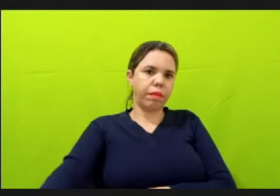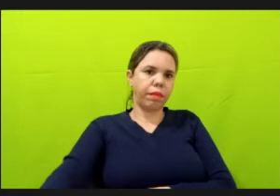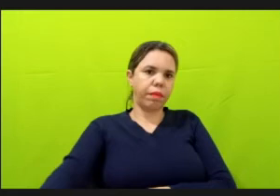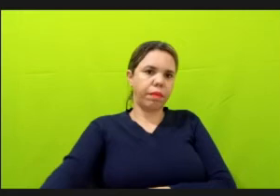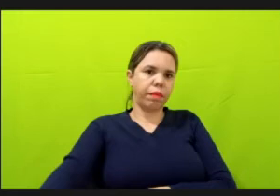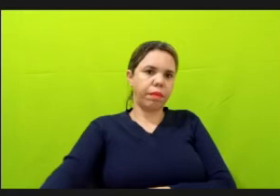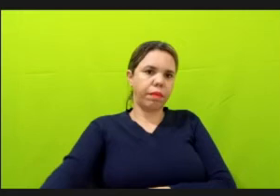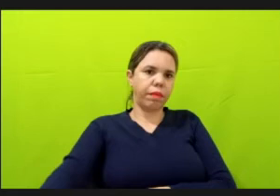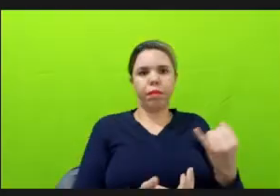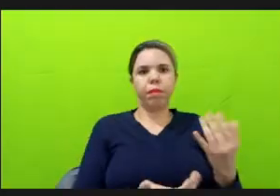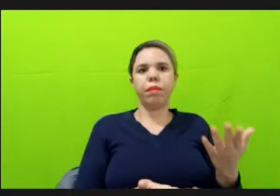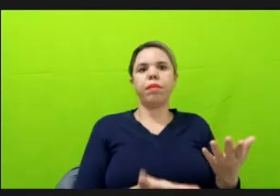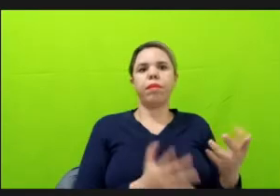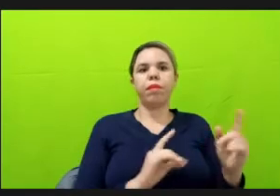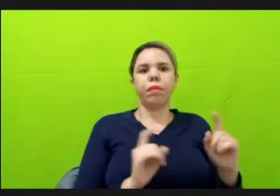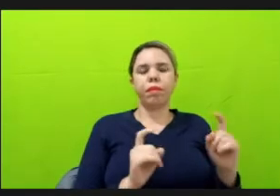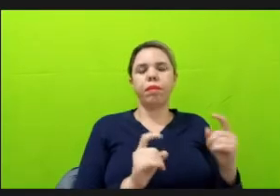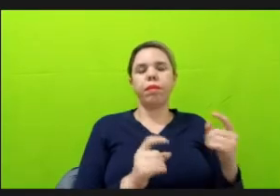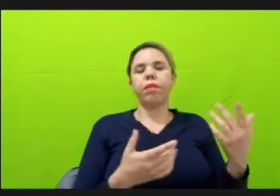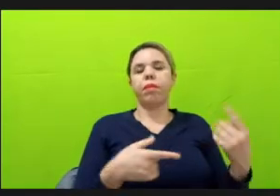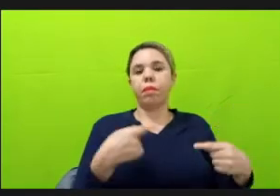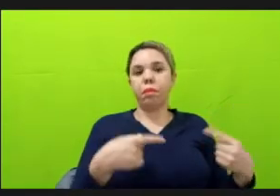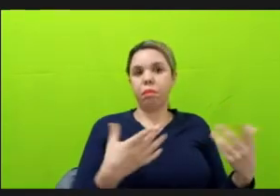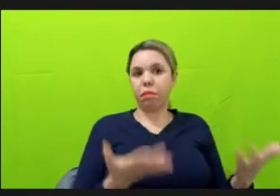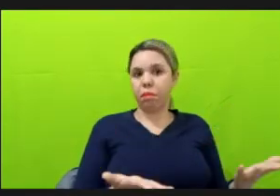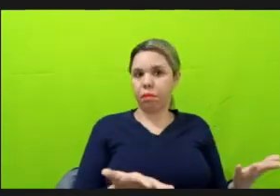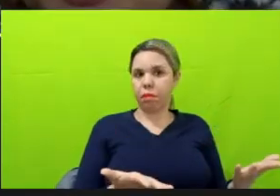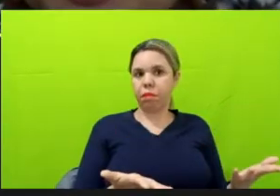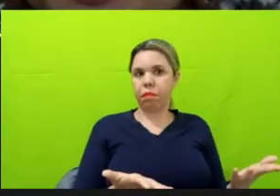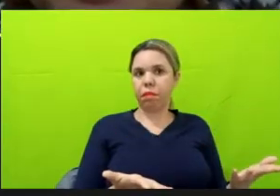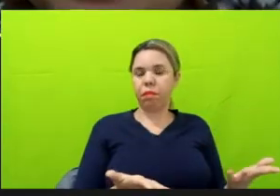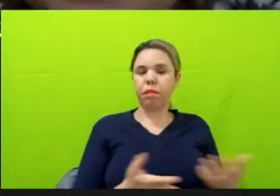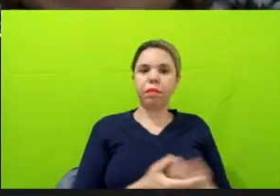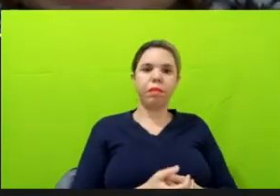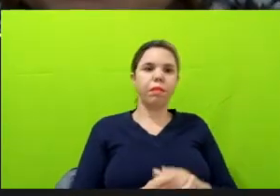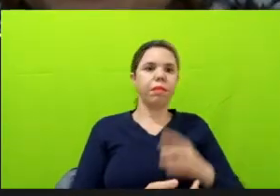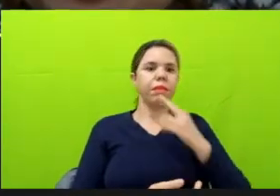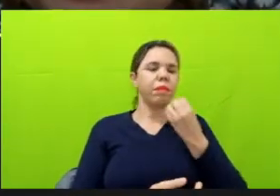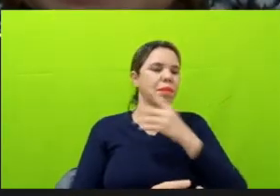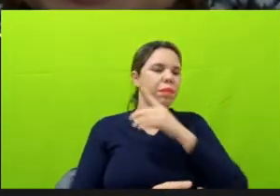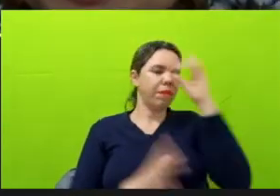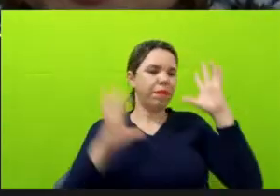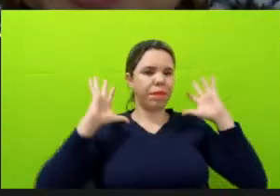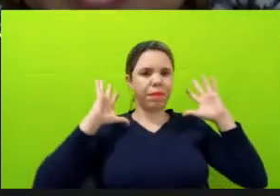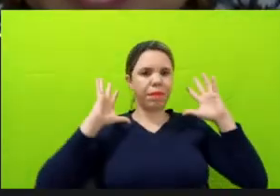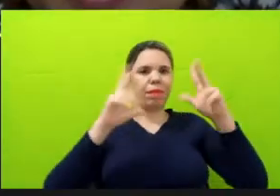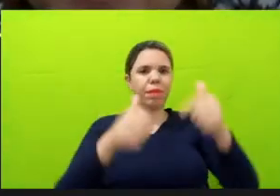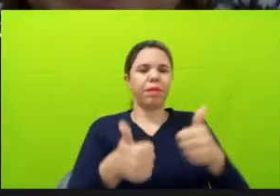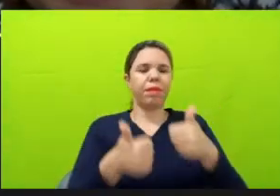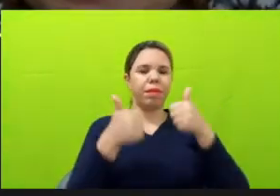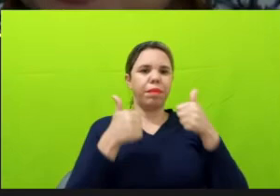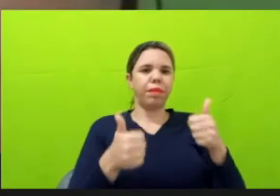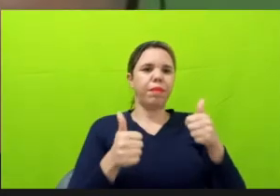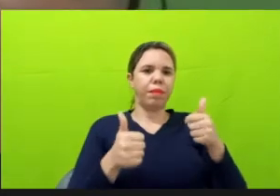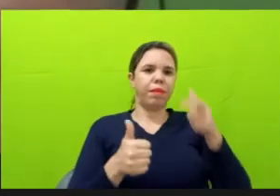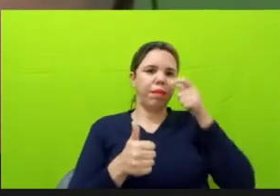a palavra para a Kátia. Kátia, por favor. Bom dia a todas e todos. Bom dia a todo mundo que está aqui na mesa. Obrigada, Artigo